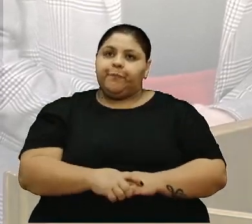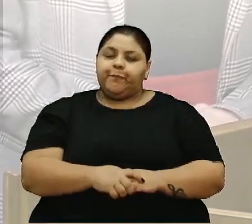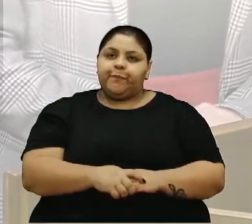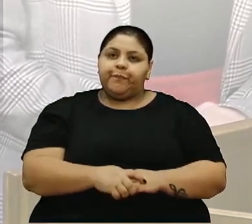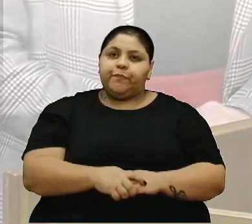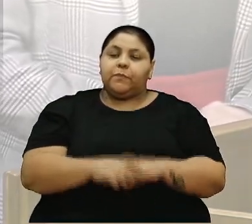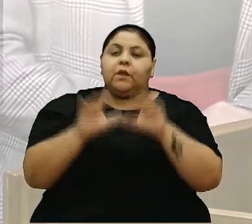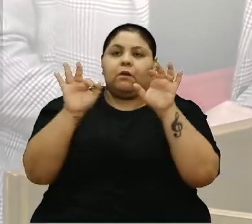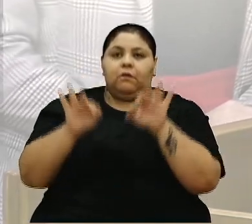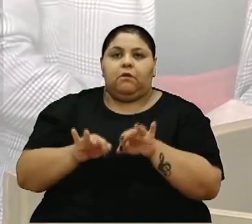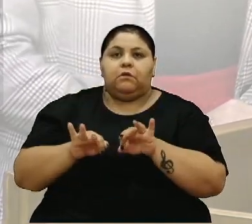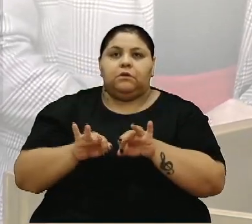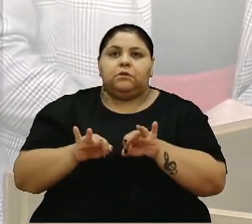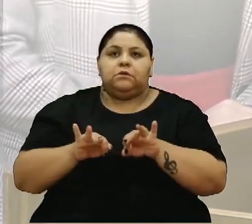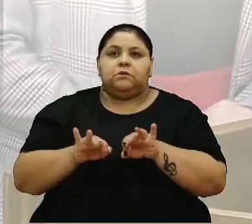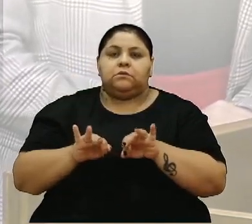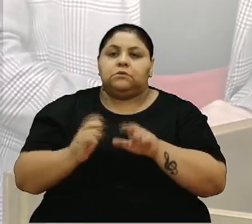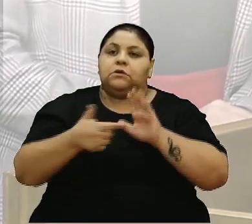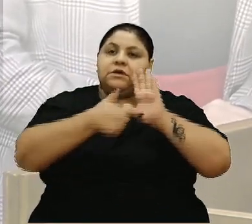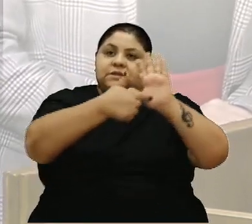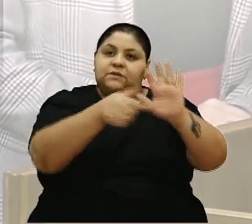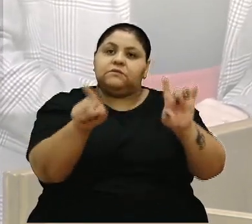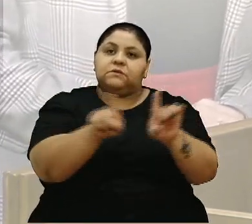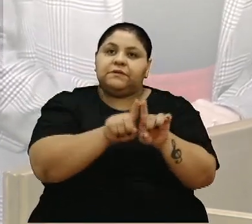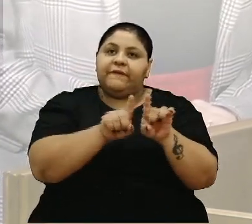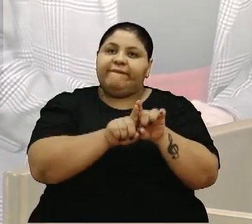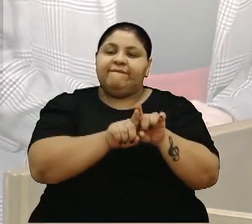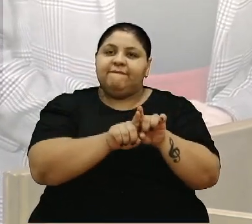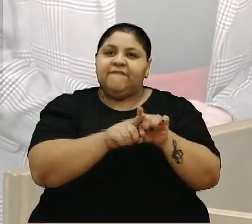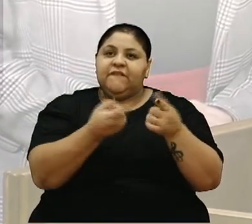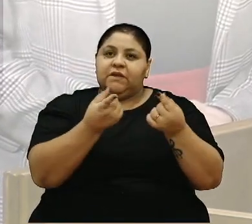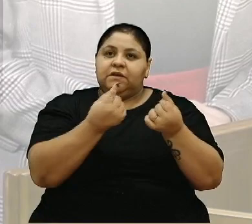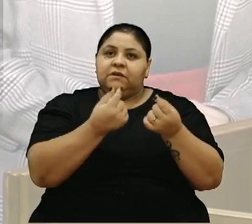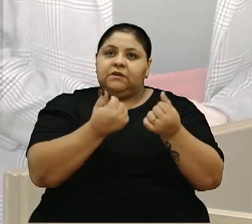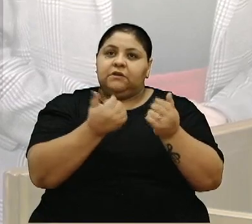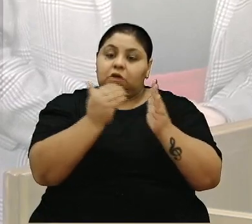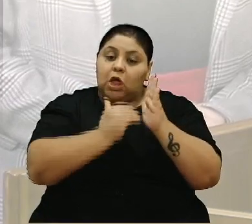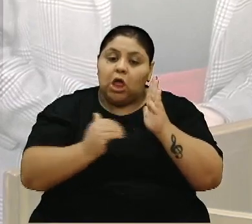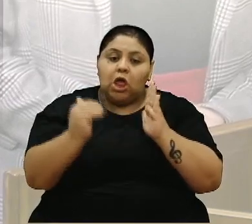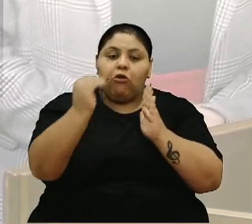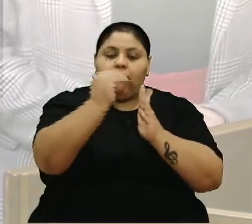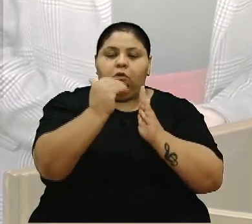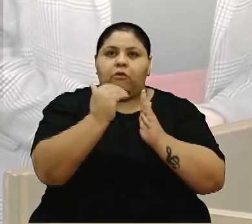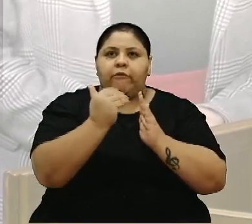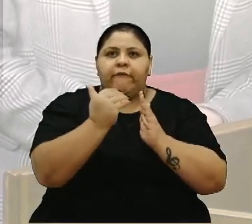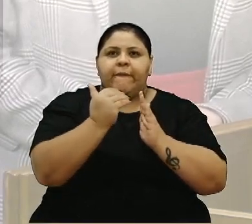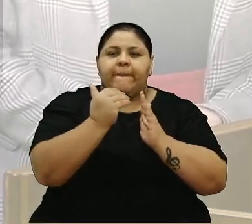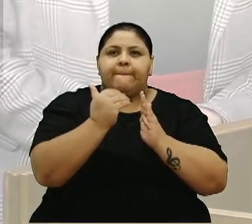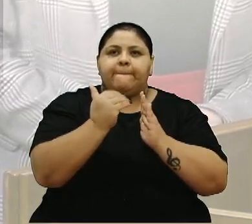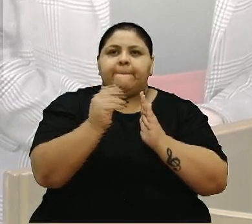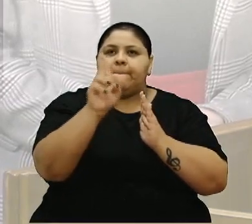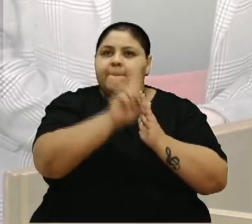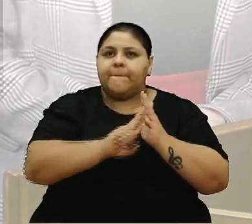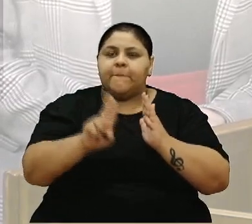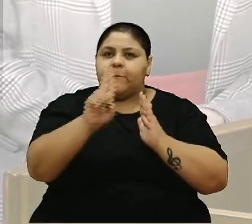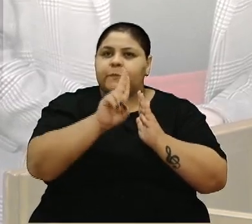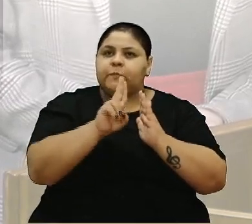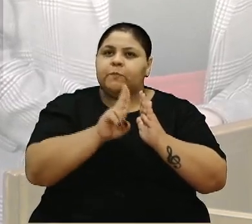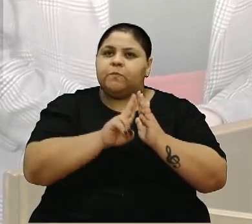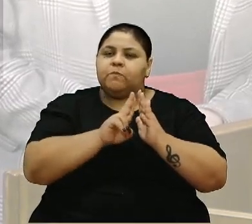finalizar, né, Maria, minha apresentação aqui, o valor de superávit que deu, ele está sendo utilizado para abater